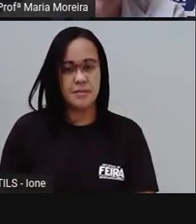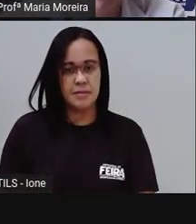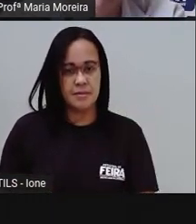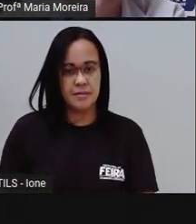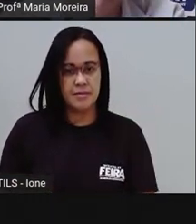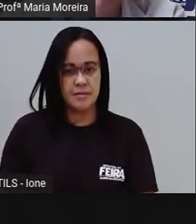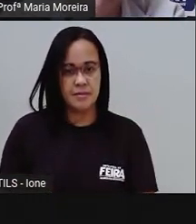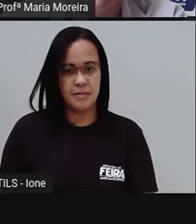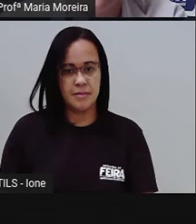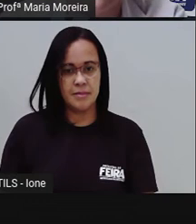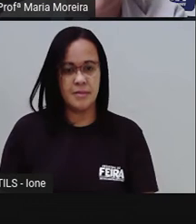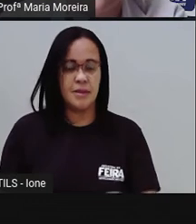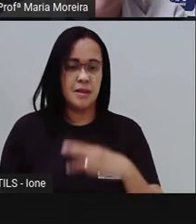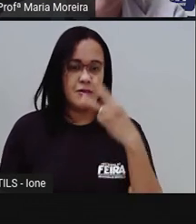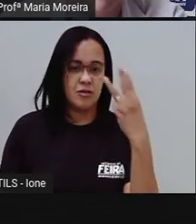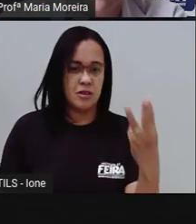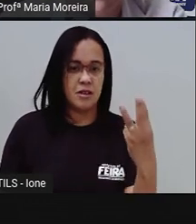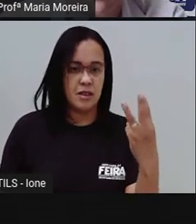Quanto?